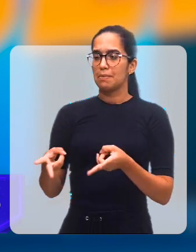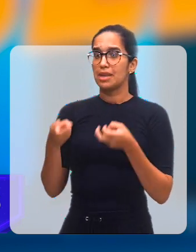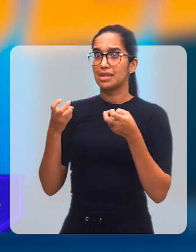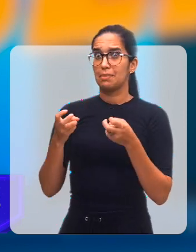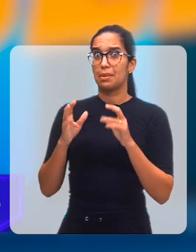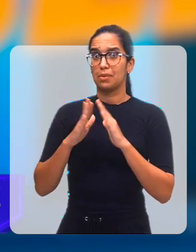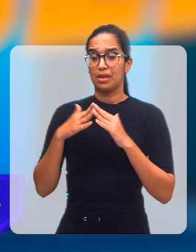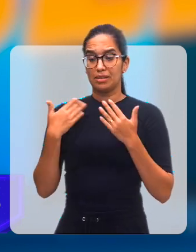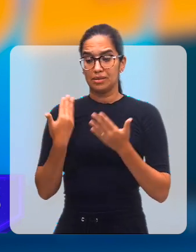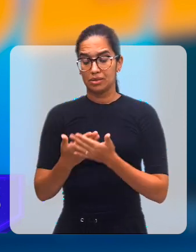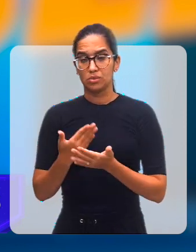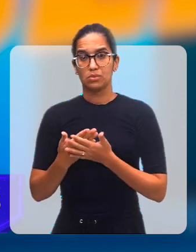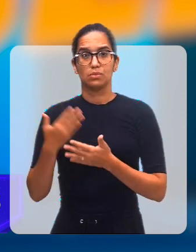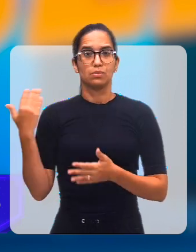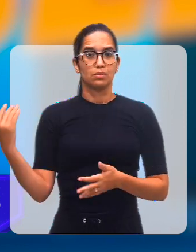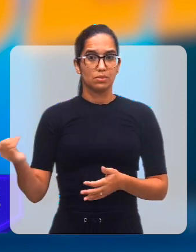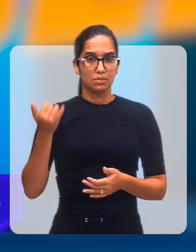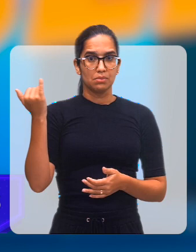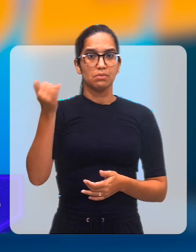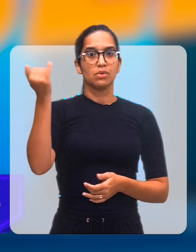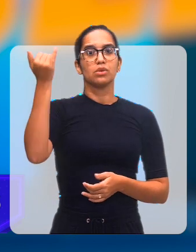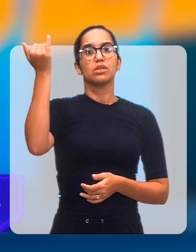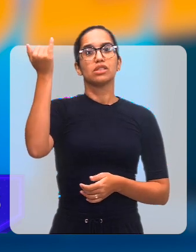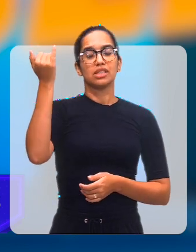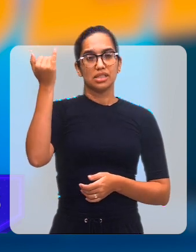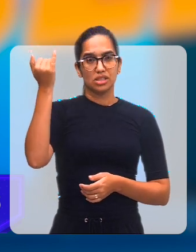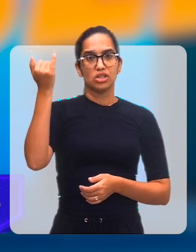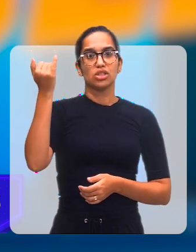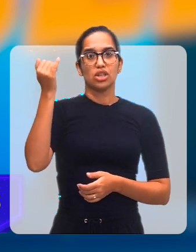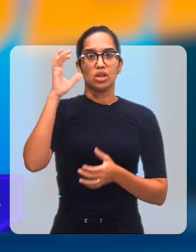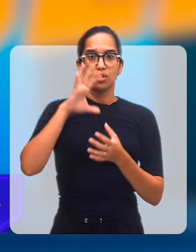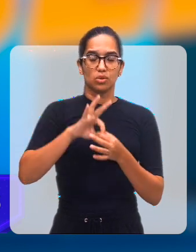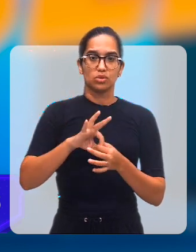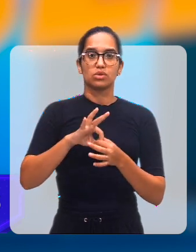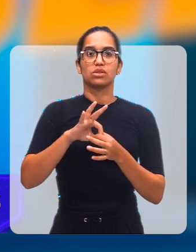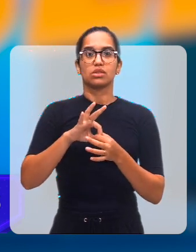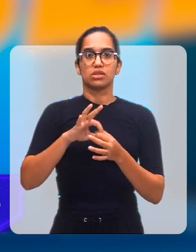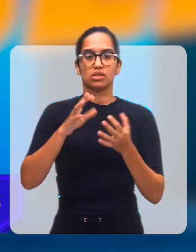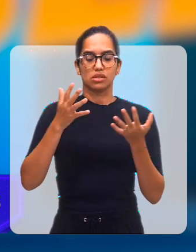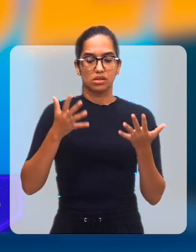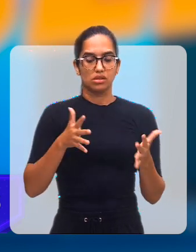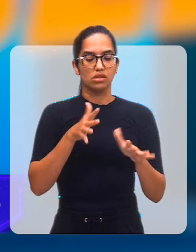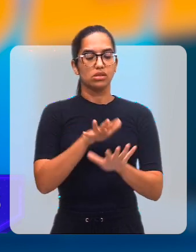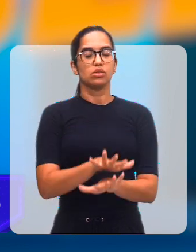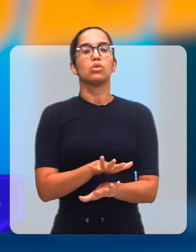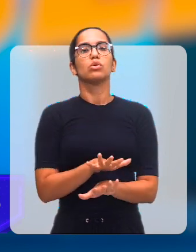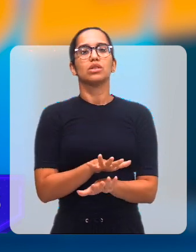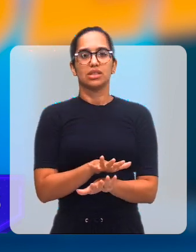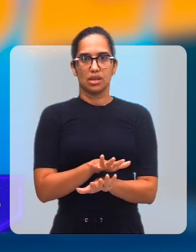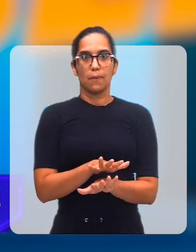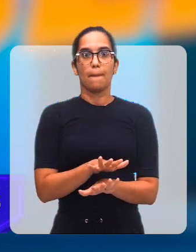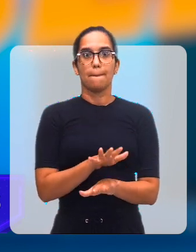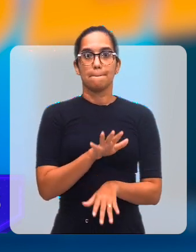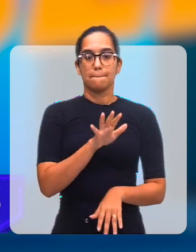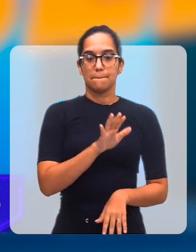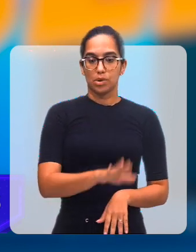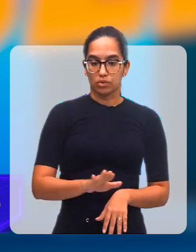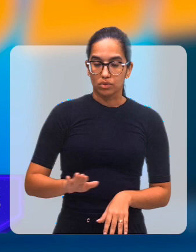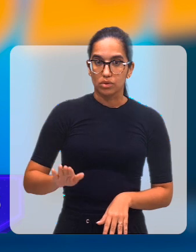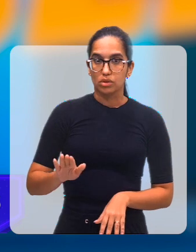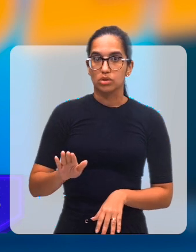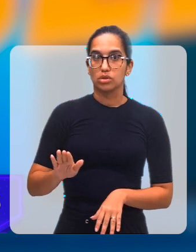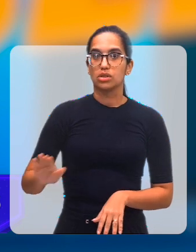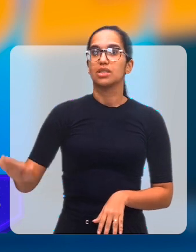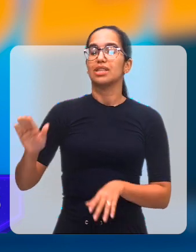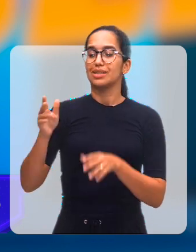é fundamental realmente nesse processo de inclusão, né? Os professores, a escola como um todo,